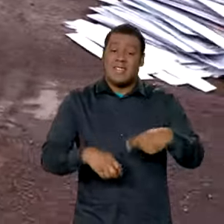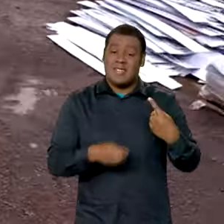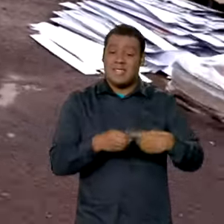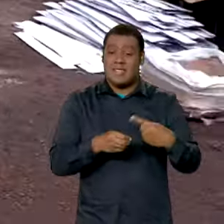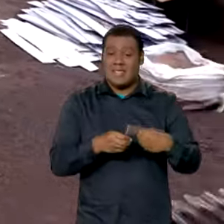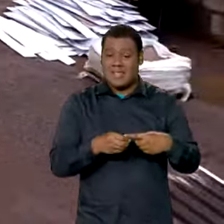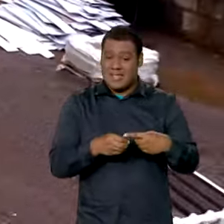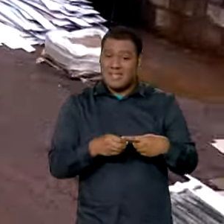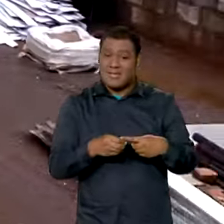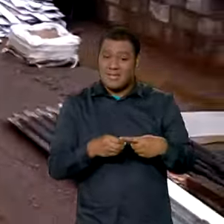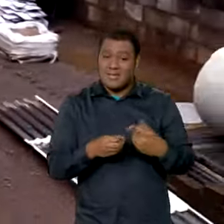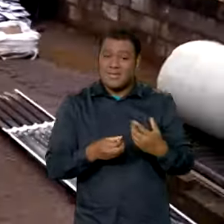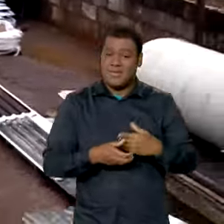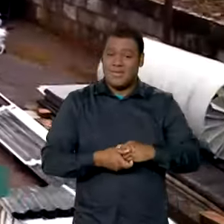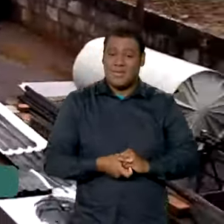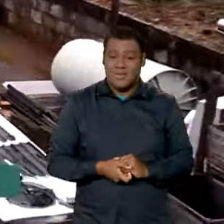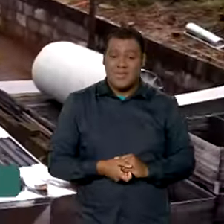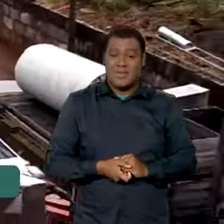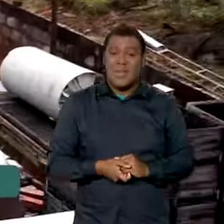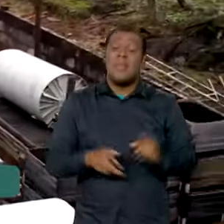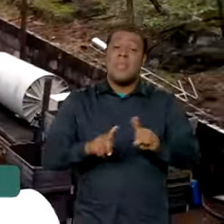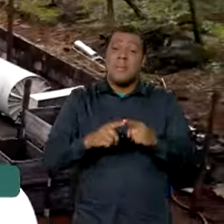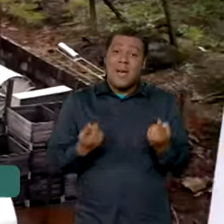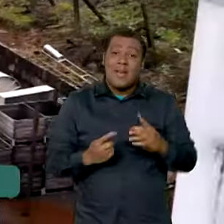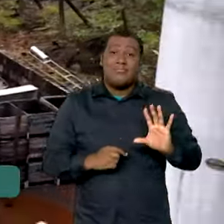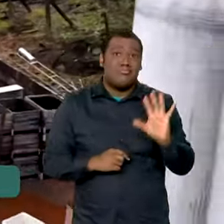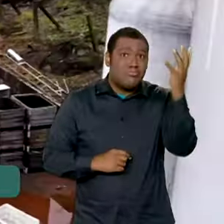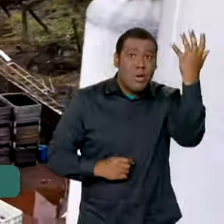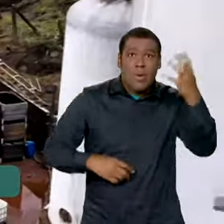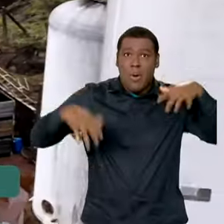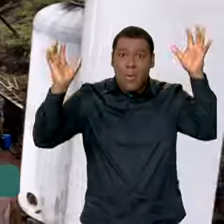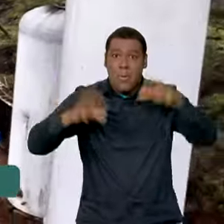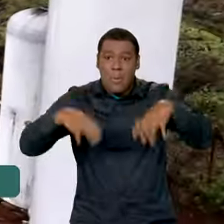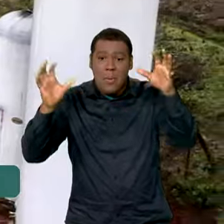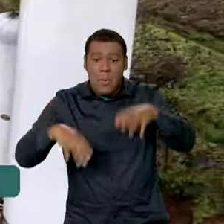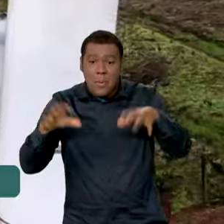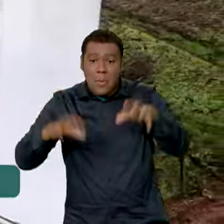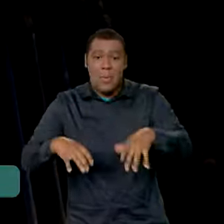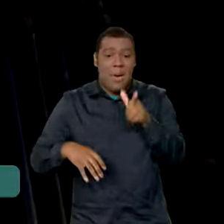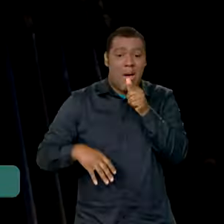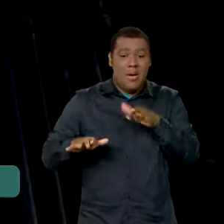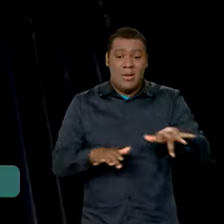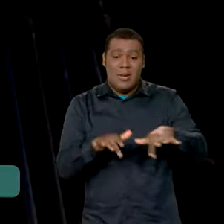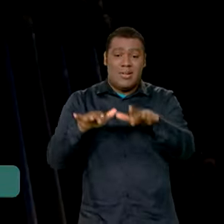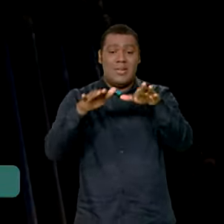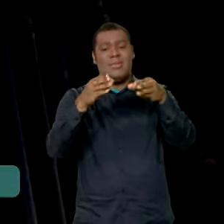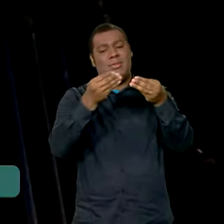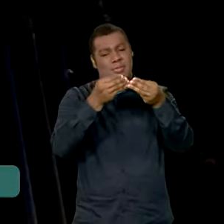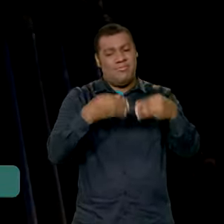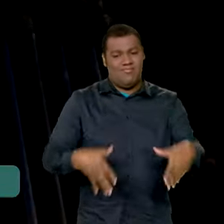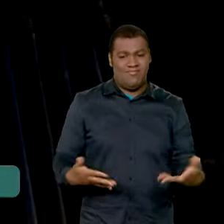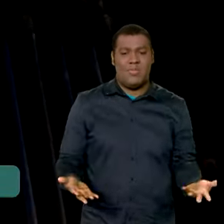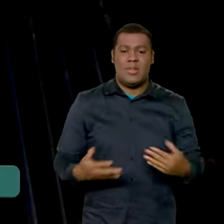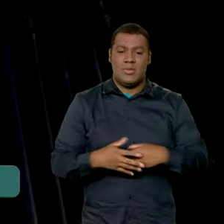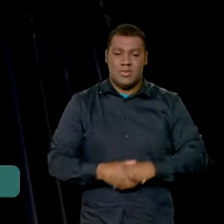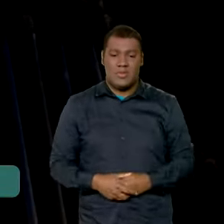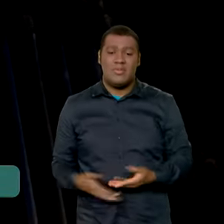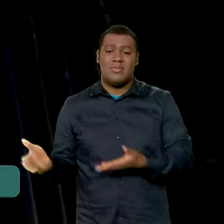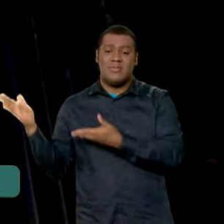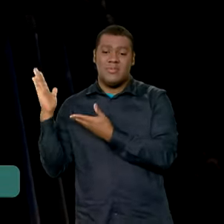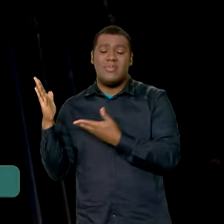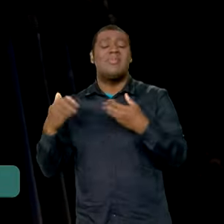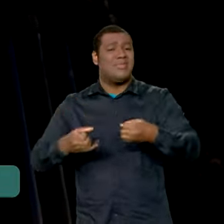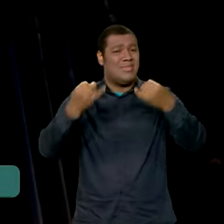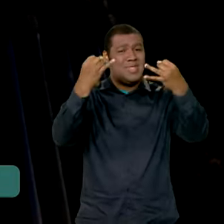isso aqui. O deslizamento da encosta destruiu o galpão e gerou muito prejuízo. O proprietário explica a difícil